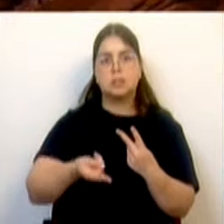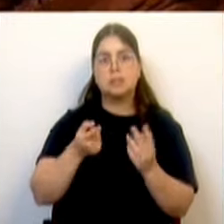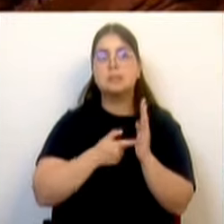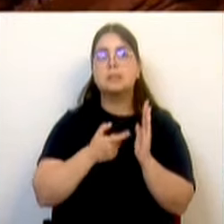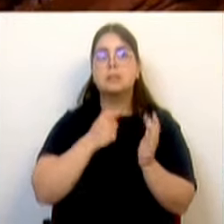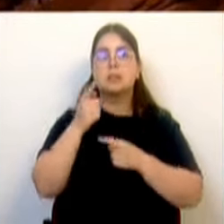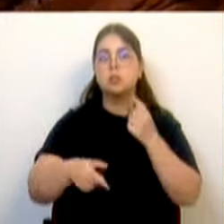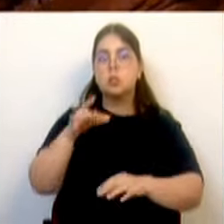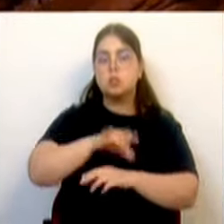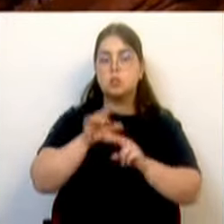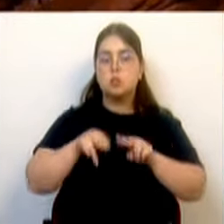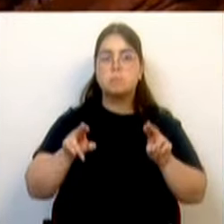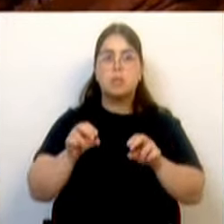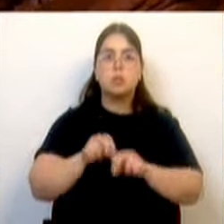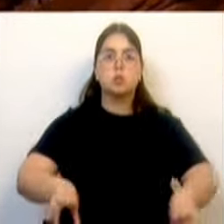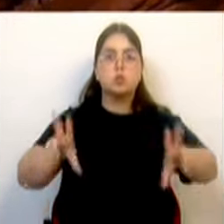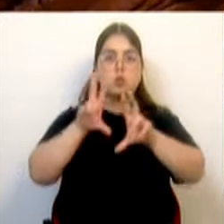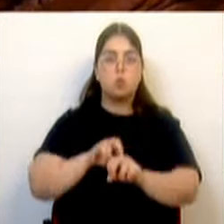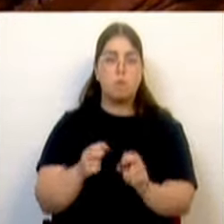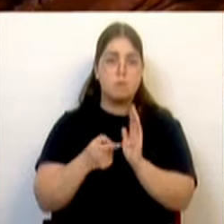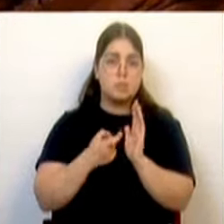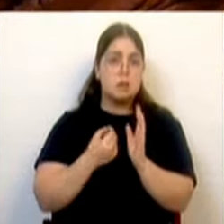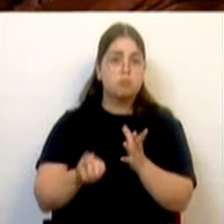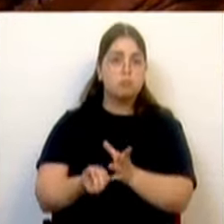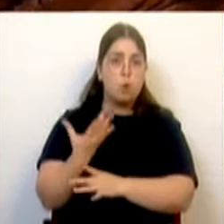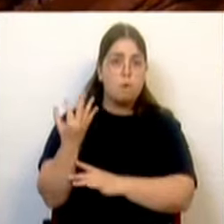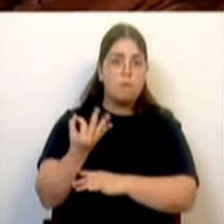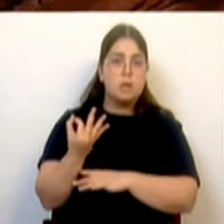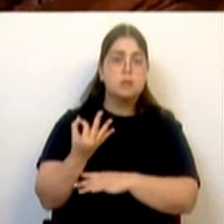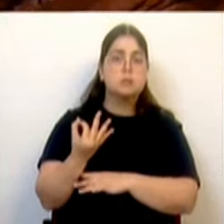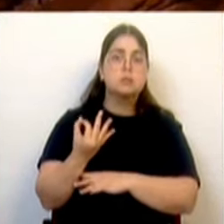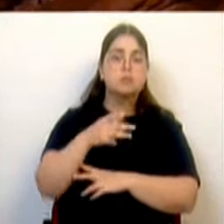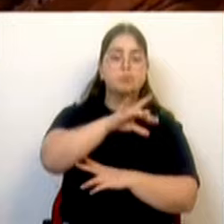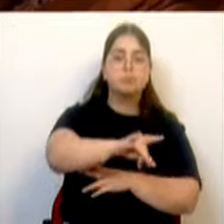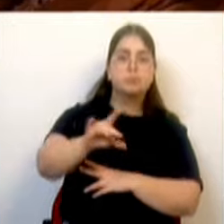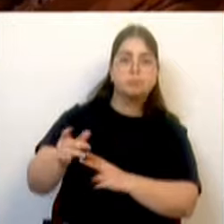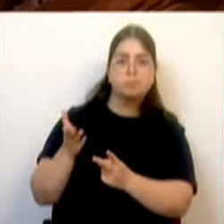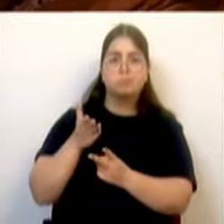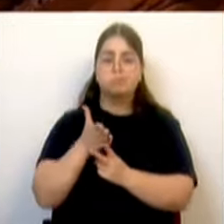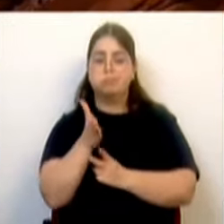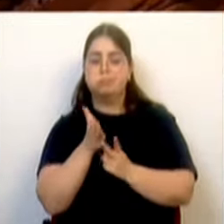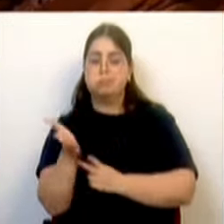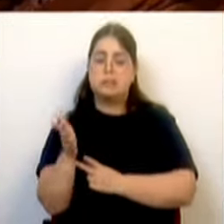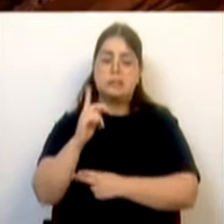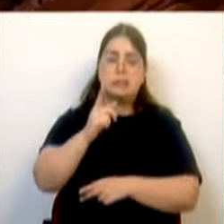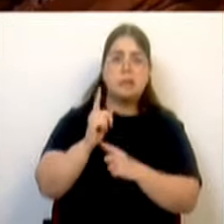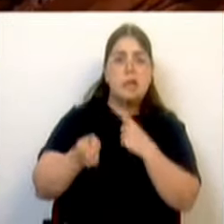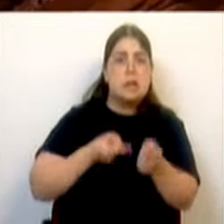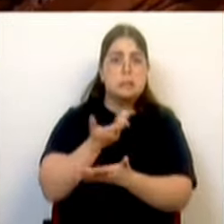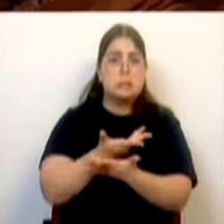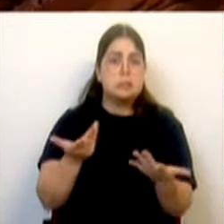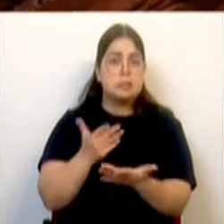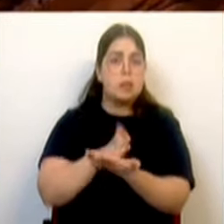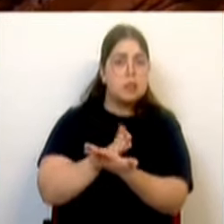construir um novo hospital, divergindo apenas na localização desse novo hospital. De resto,